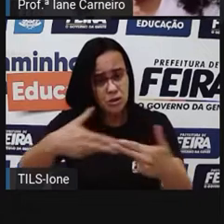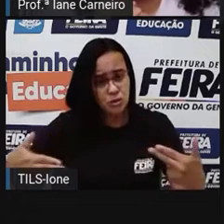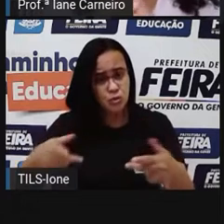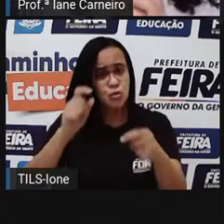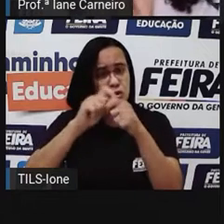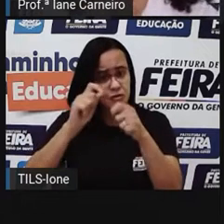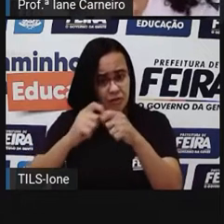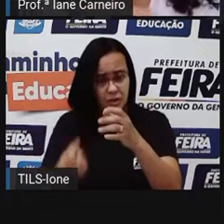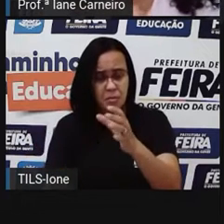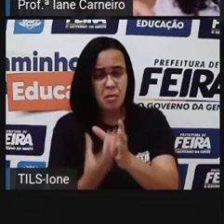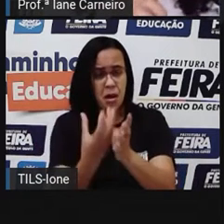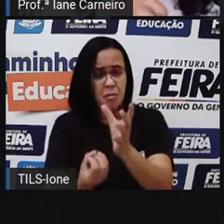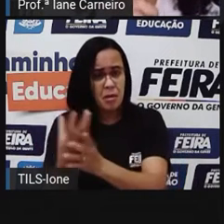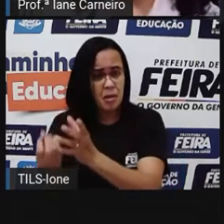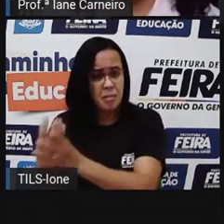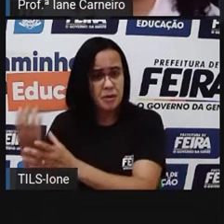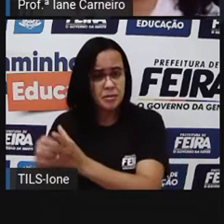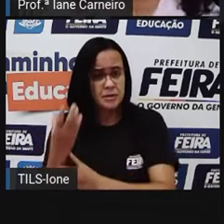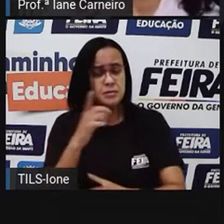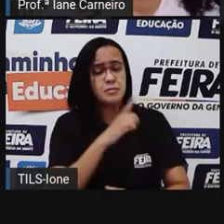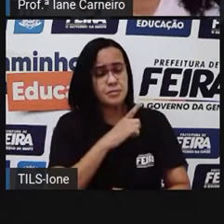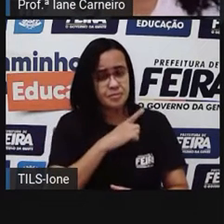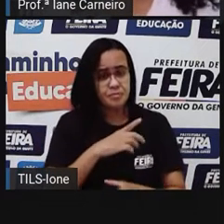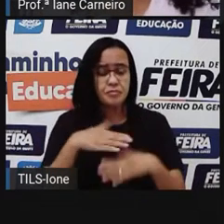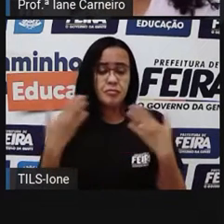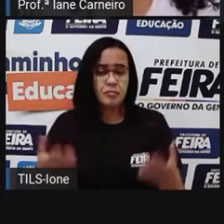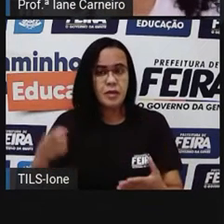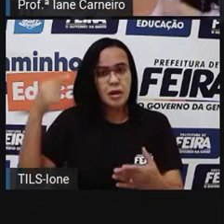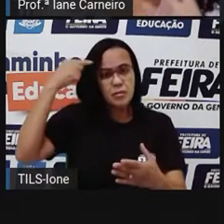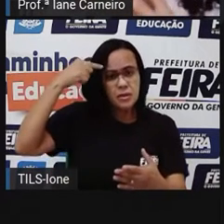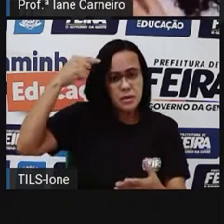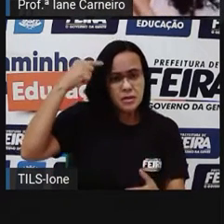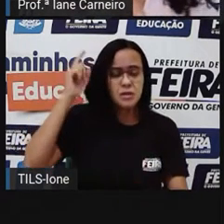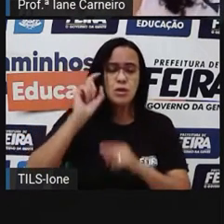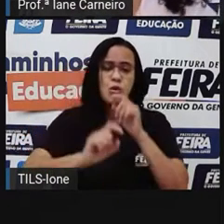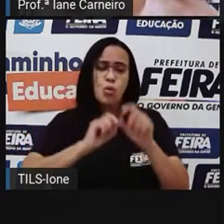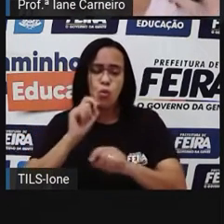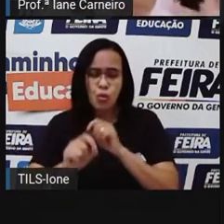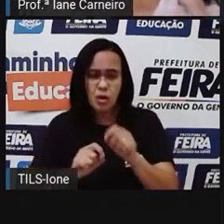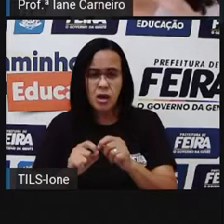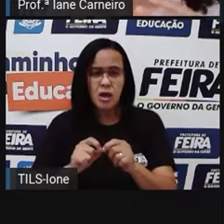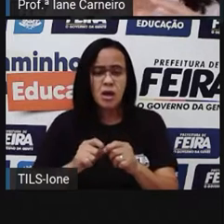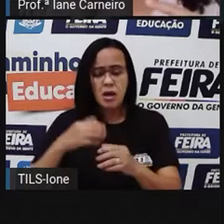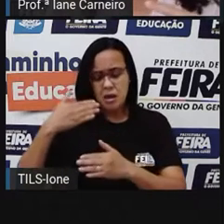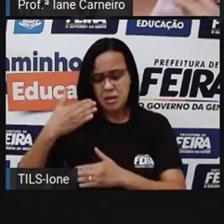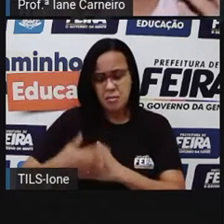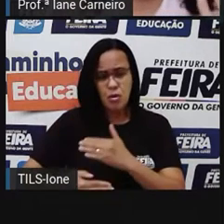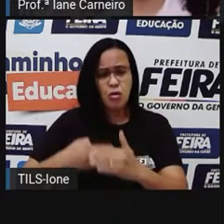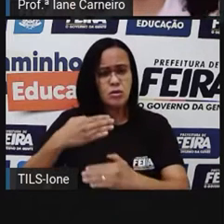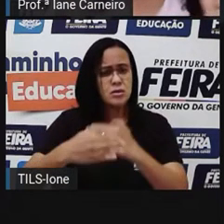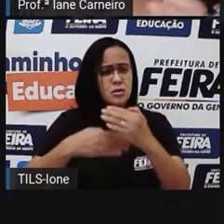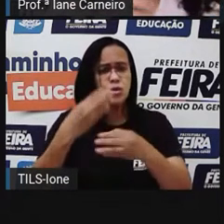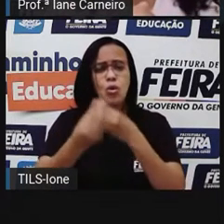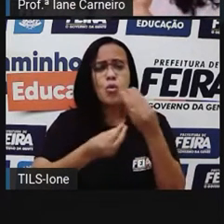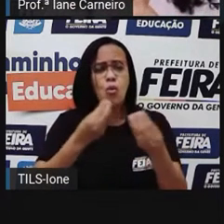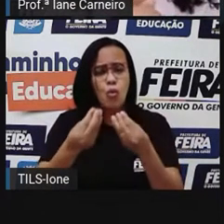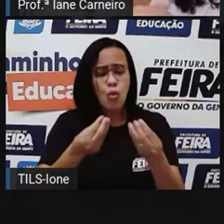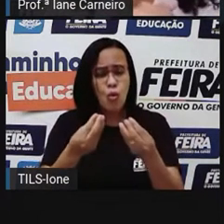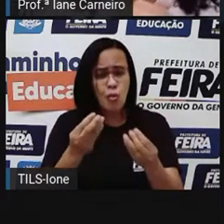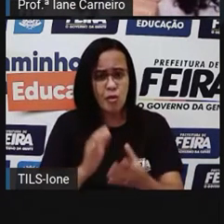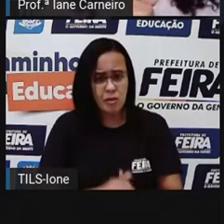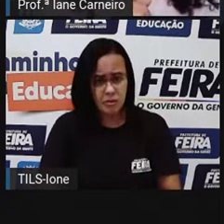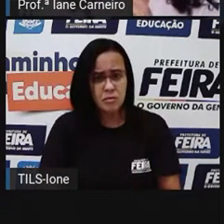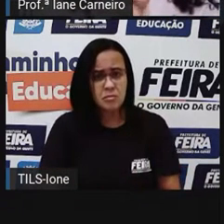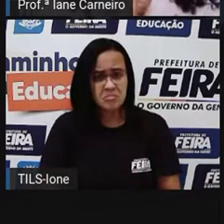E aí, a gente precisa pensar um pouco, né? Em como é que tem sido essa cadeia? Será que tem sido respeitosa, né? Por exemplo,